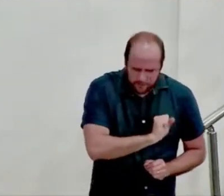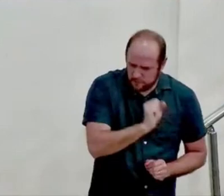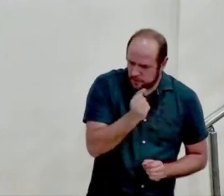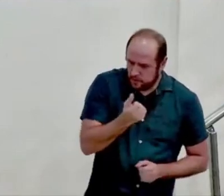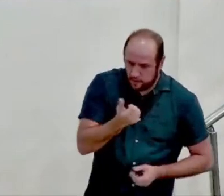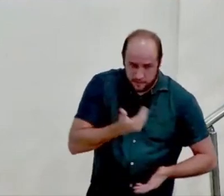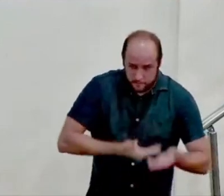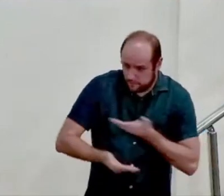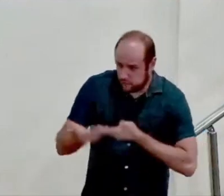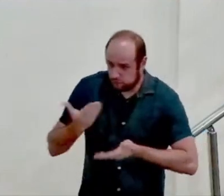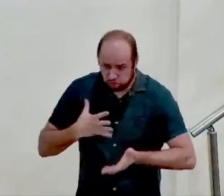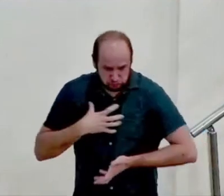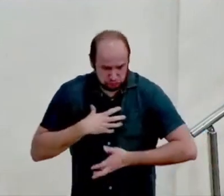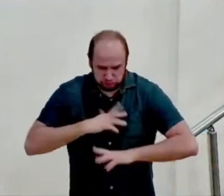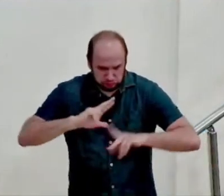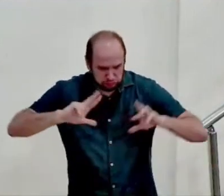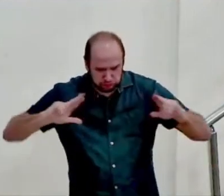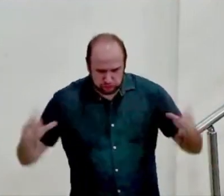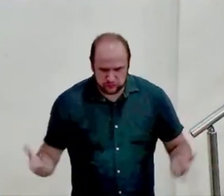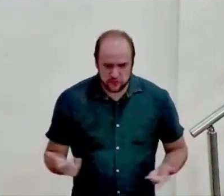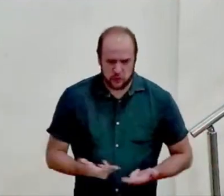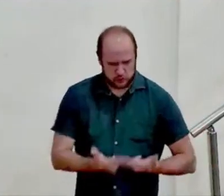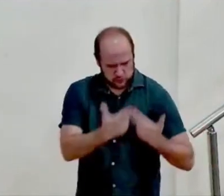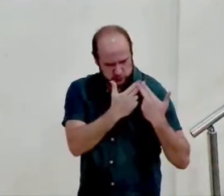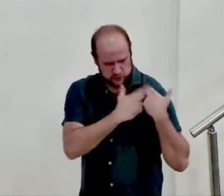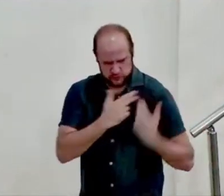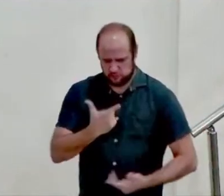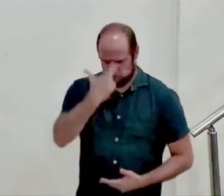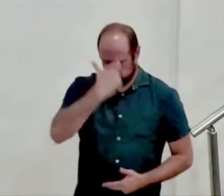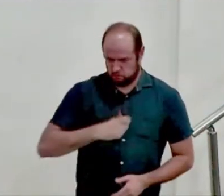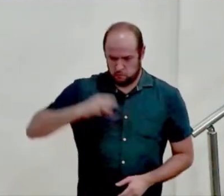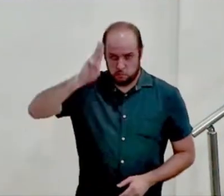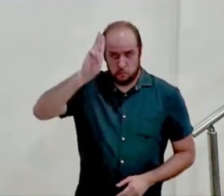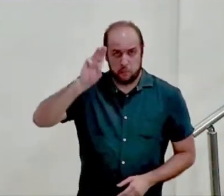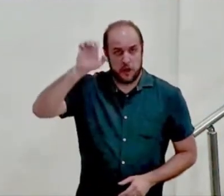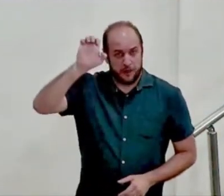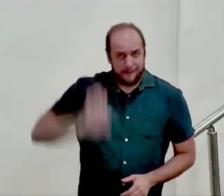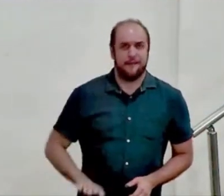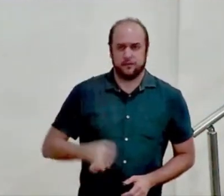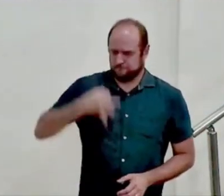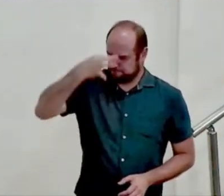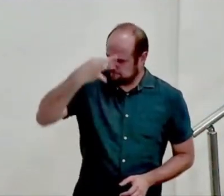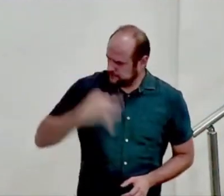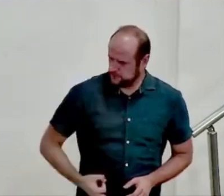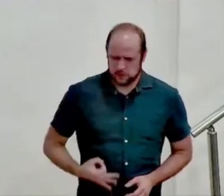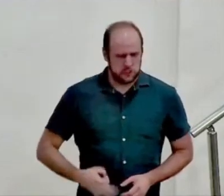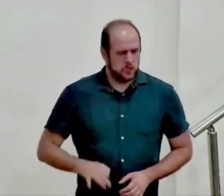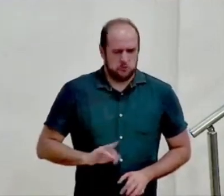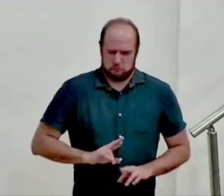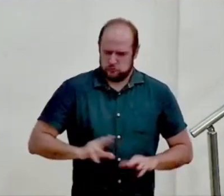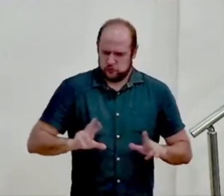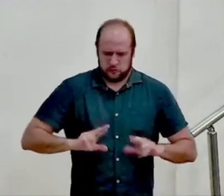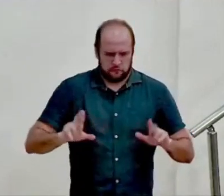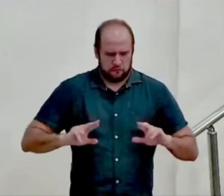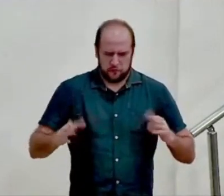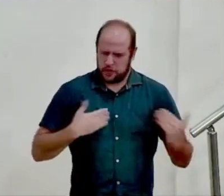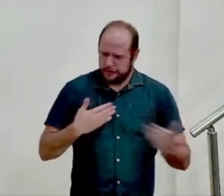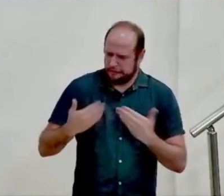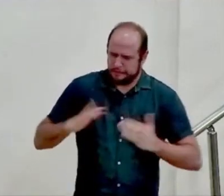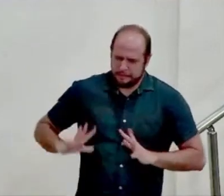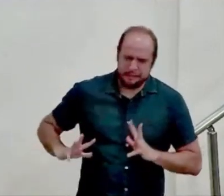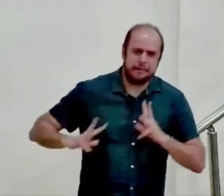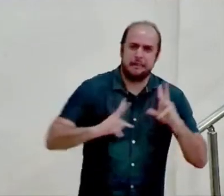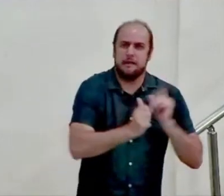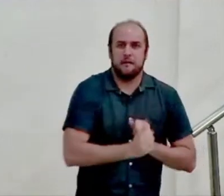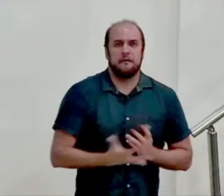maneiras ele é um homem de compromisso moral inabalável ele é uma pessoa correta em todas as suas relações e por